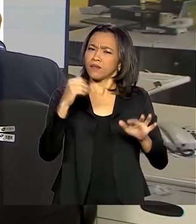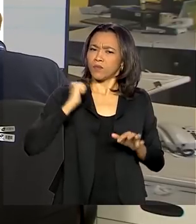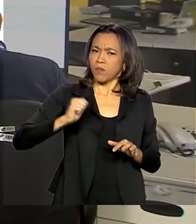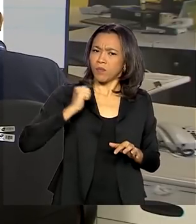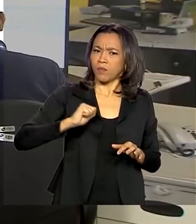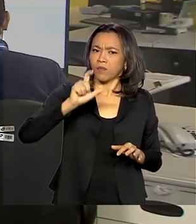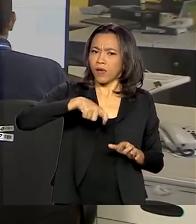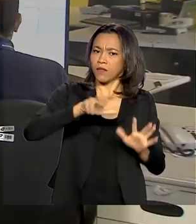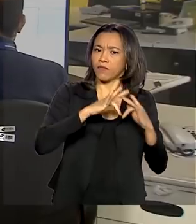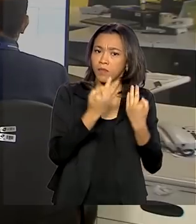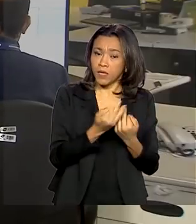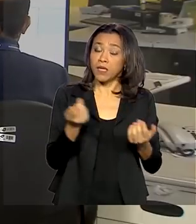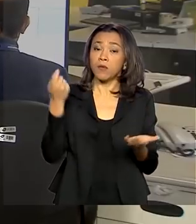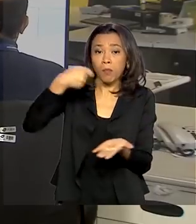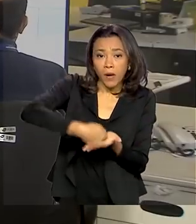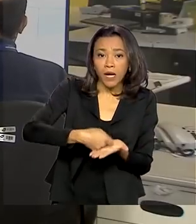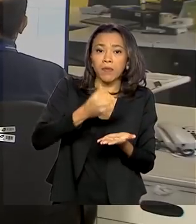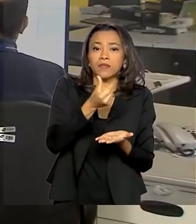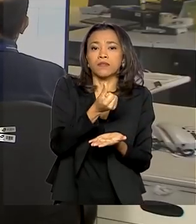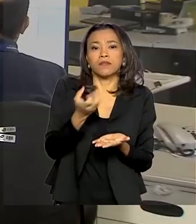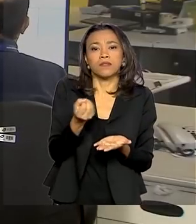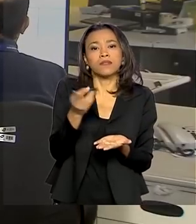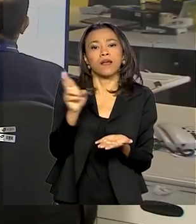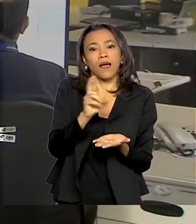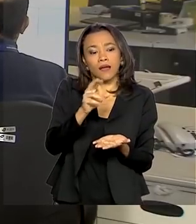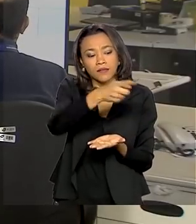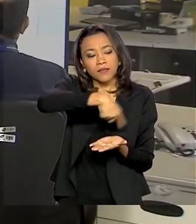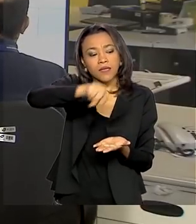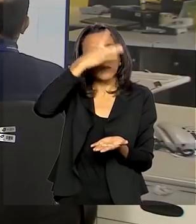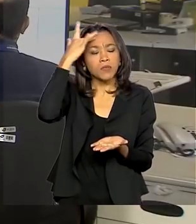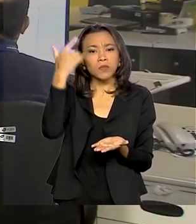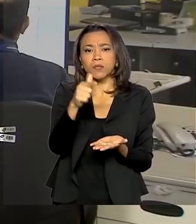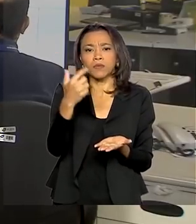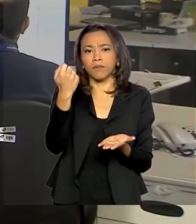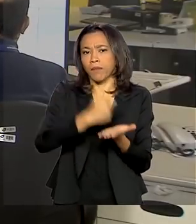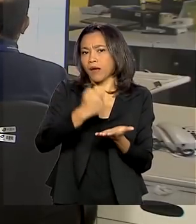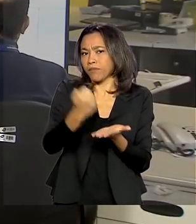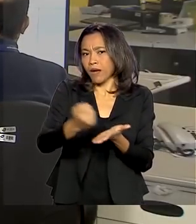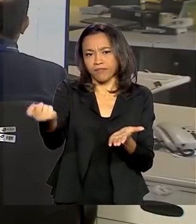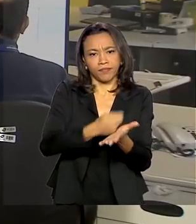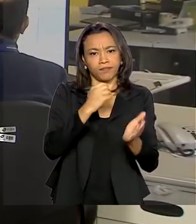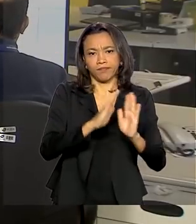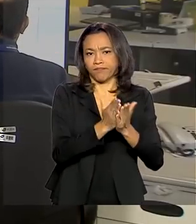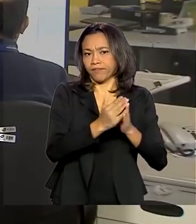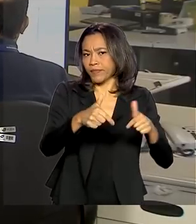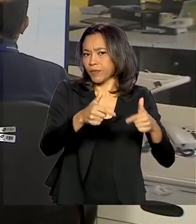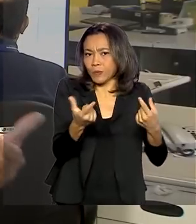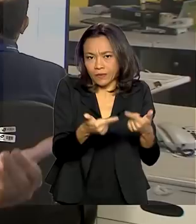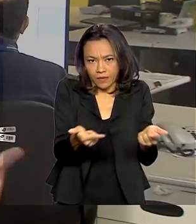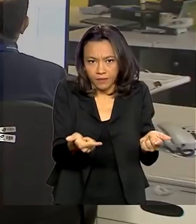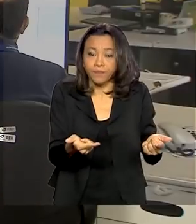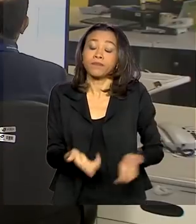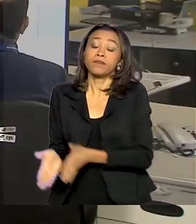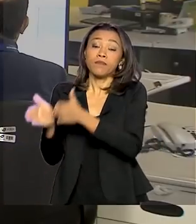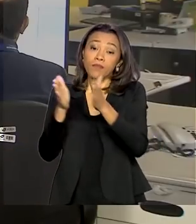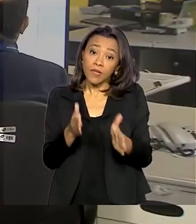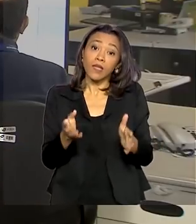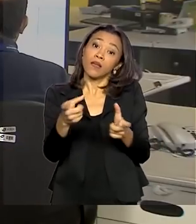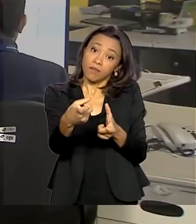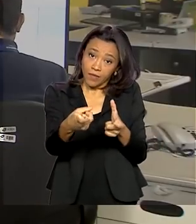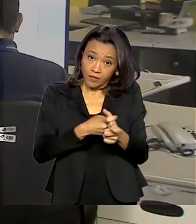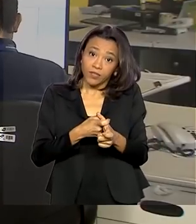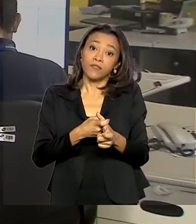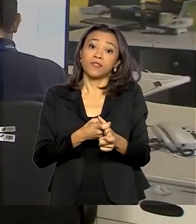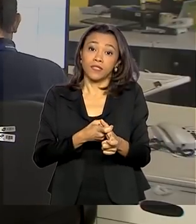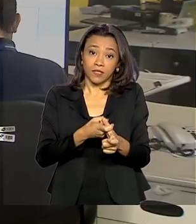de benefício de R$ 600 aos trabalhadores informais. O ministro afirmou que, apesar do déficit nas contas públicas,